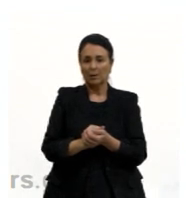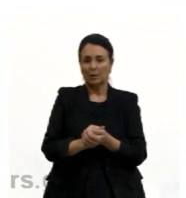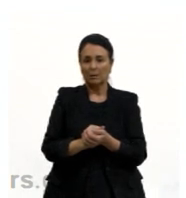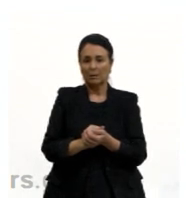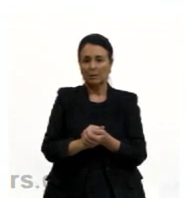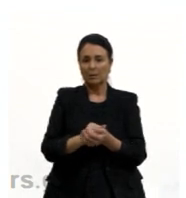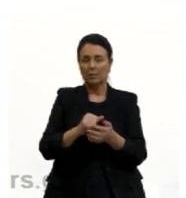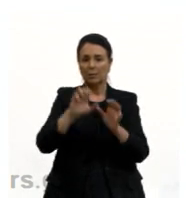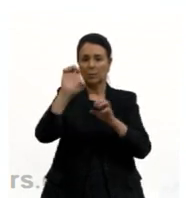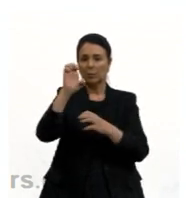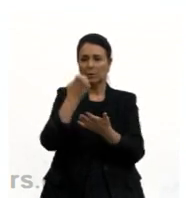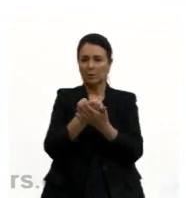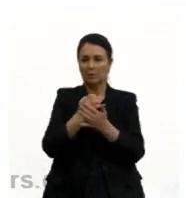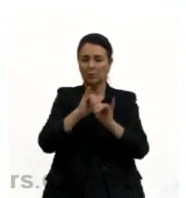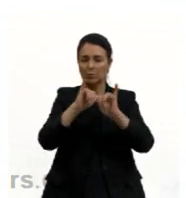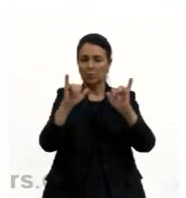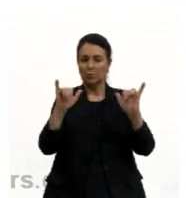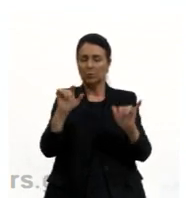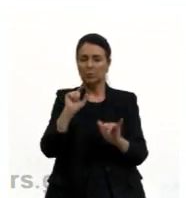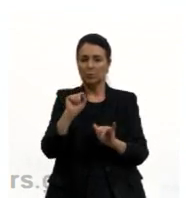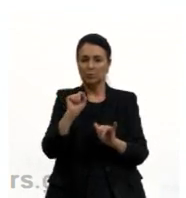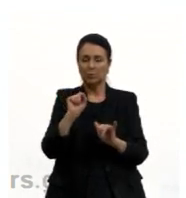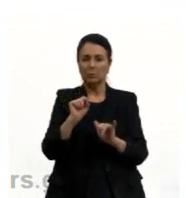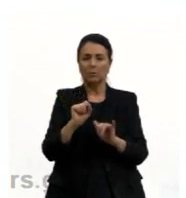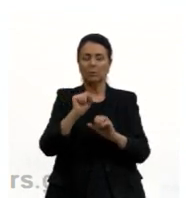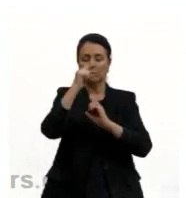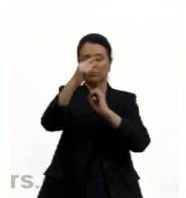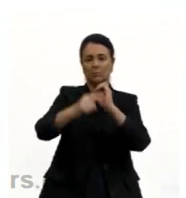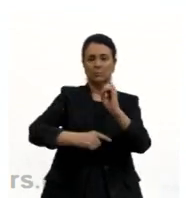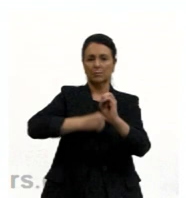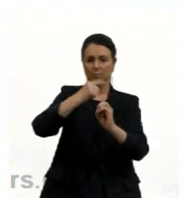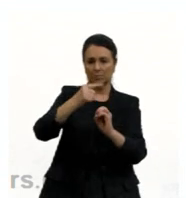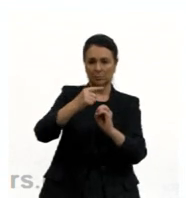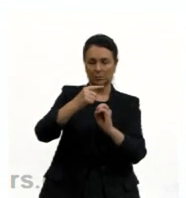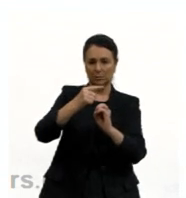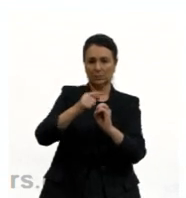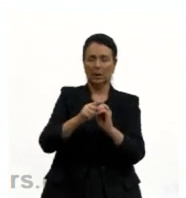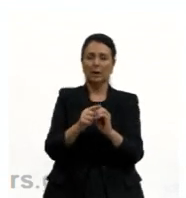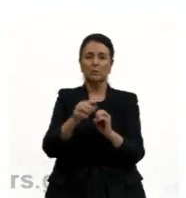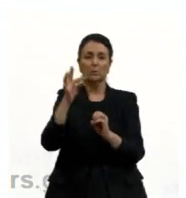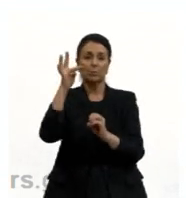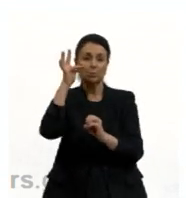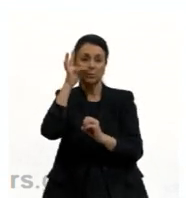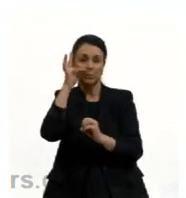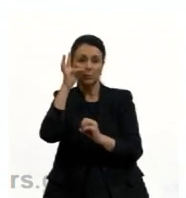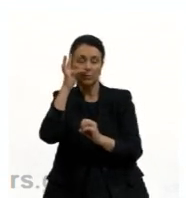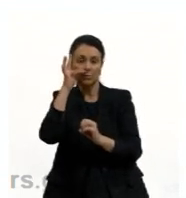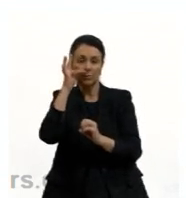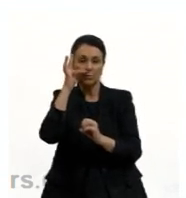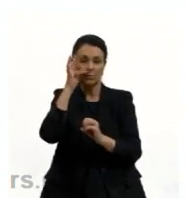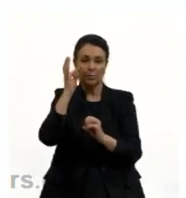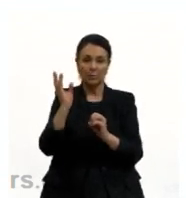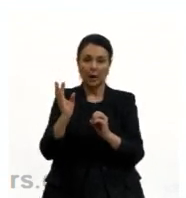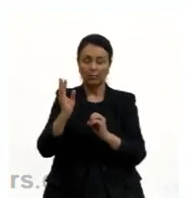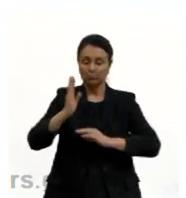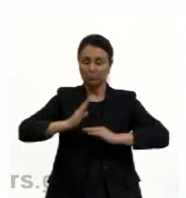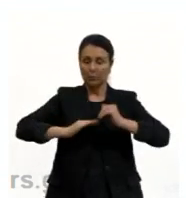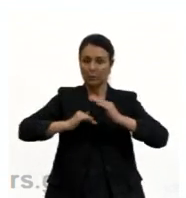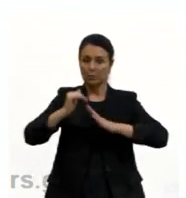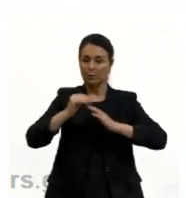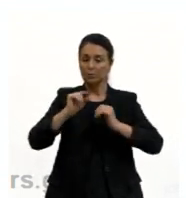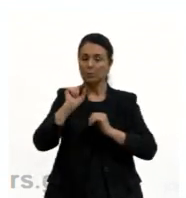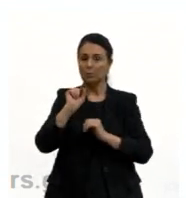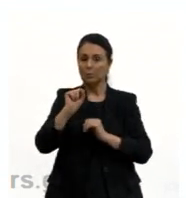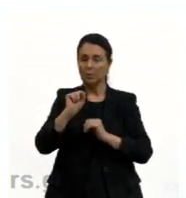o exercício diz o seguinte, o átomo, na visão de Thomson, é considerado, é constituído, desculpa, D,